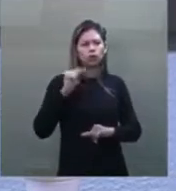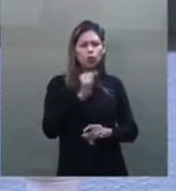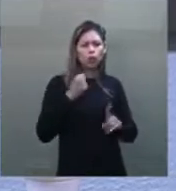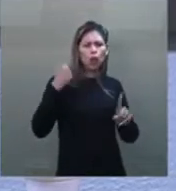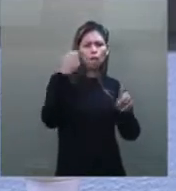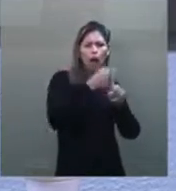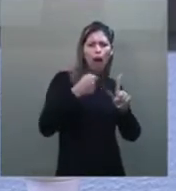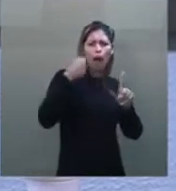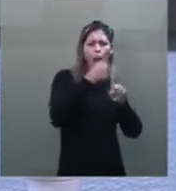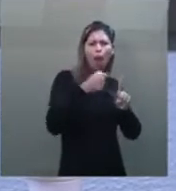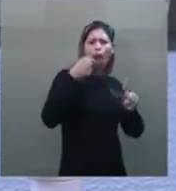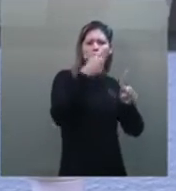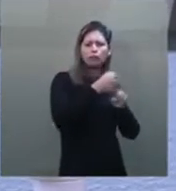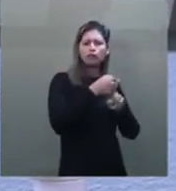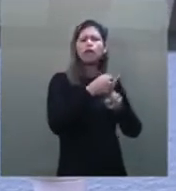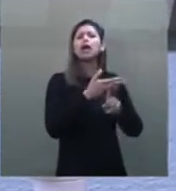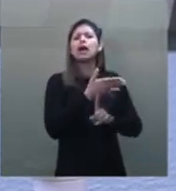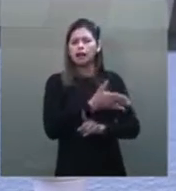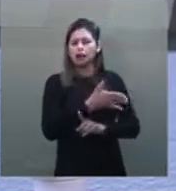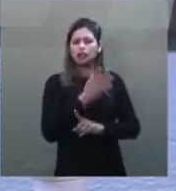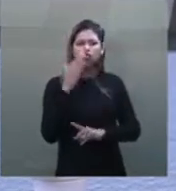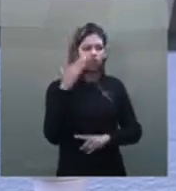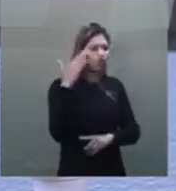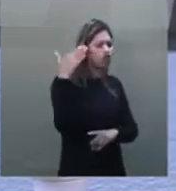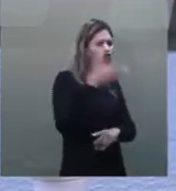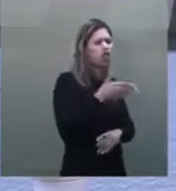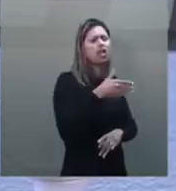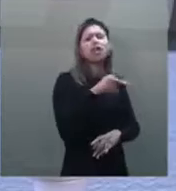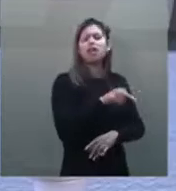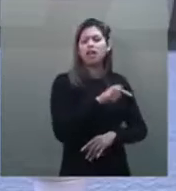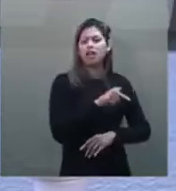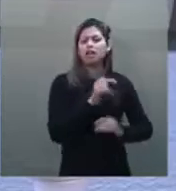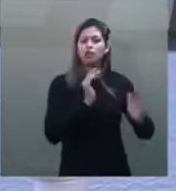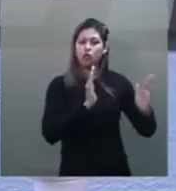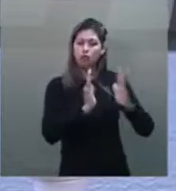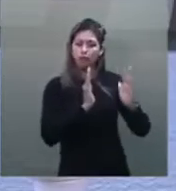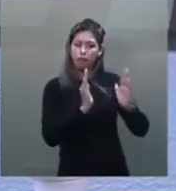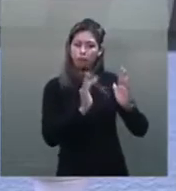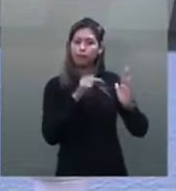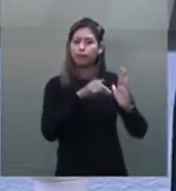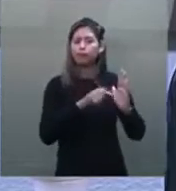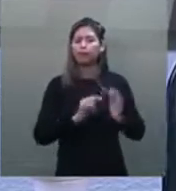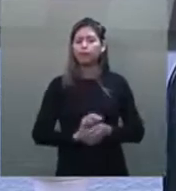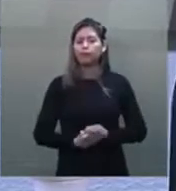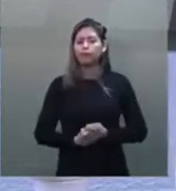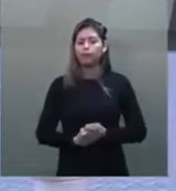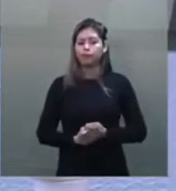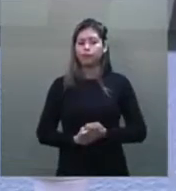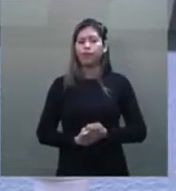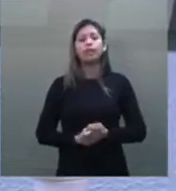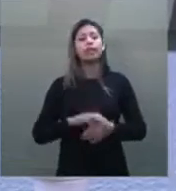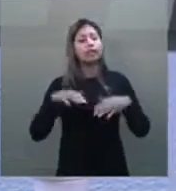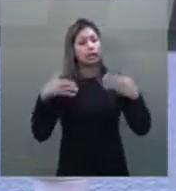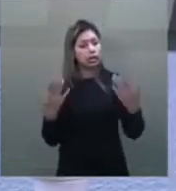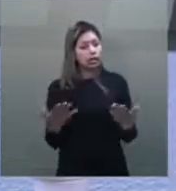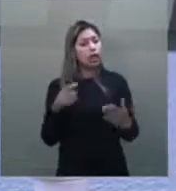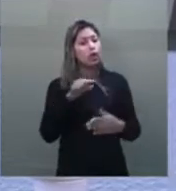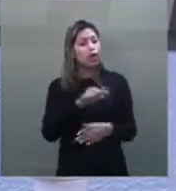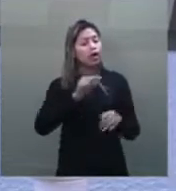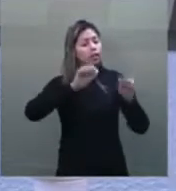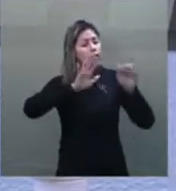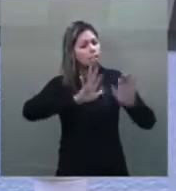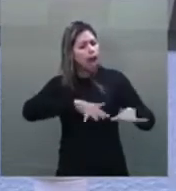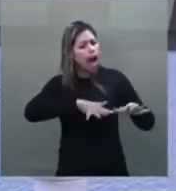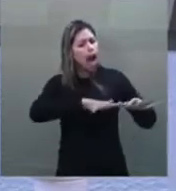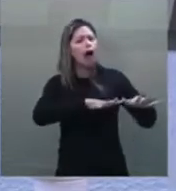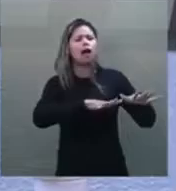sofrendo diretamente durante esses tempos. Esse ato é mais que um ato